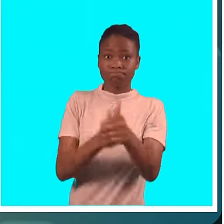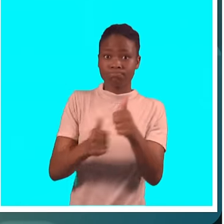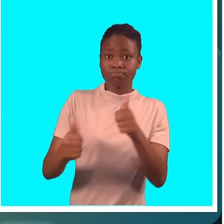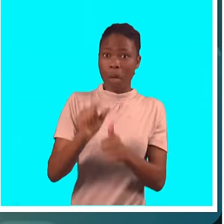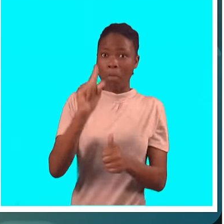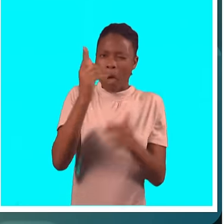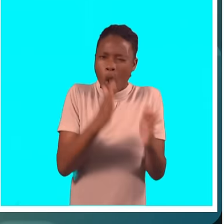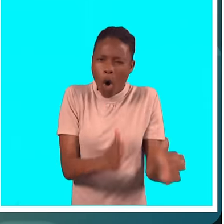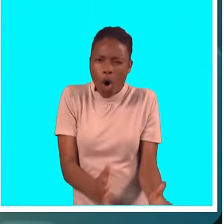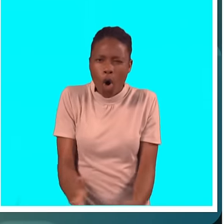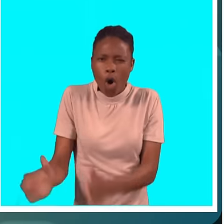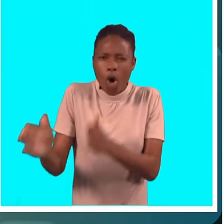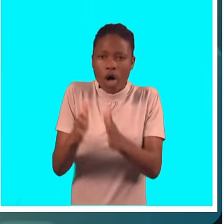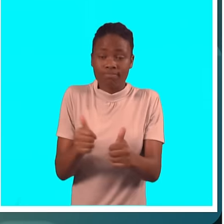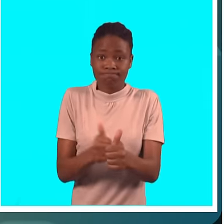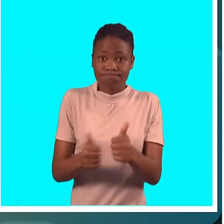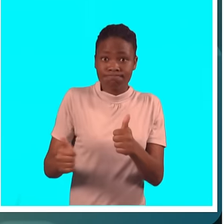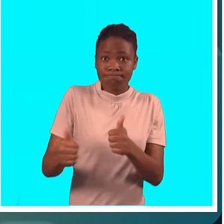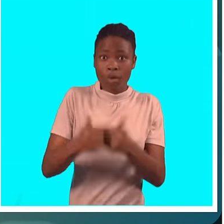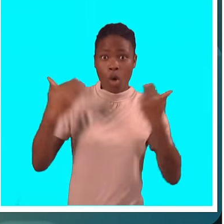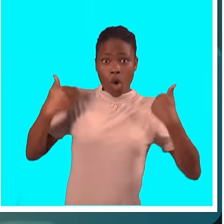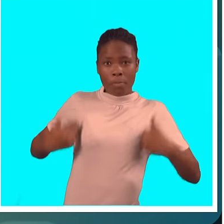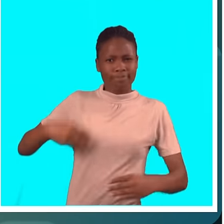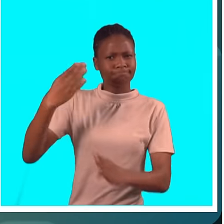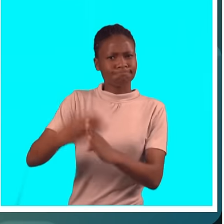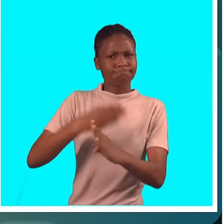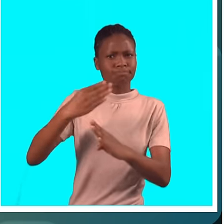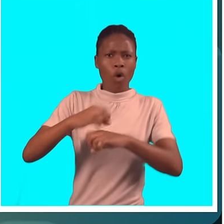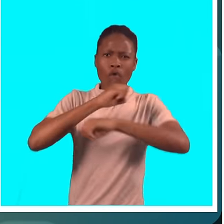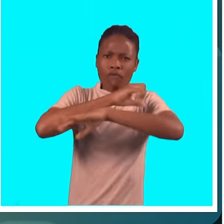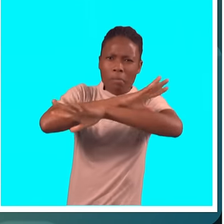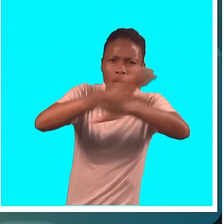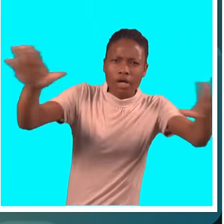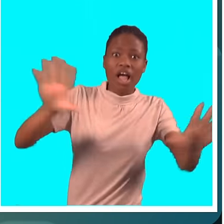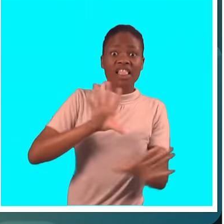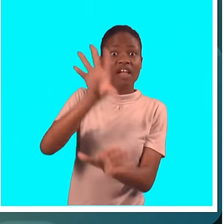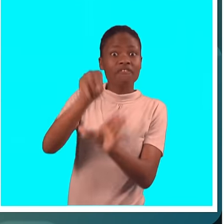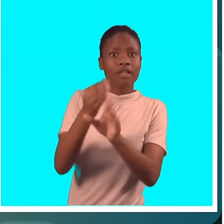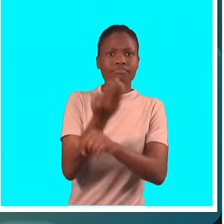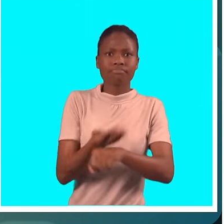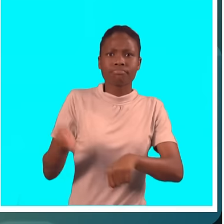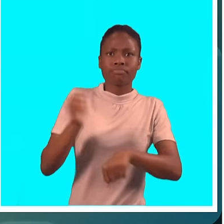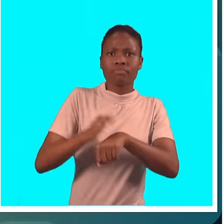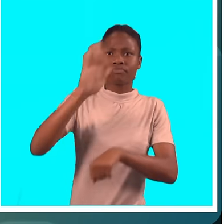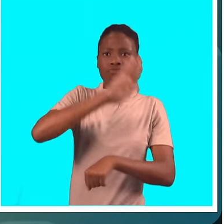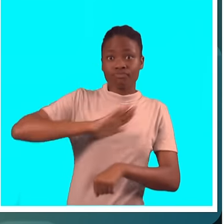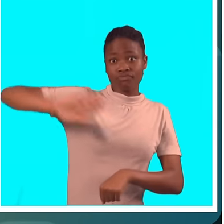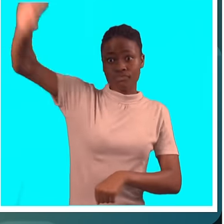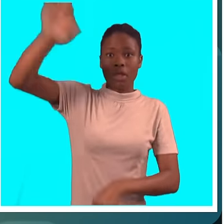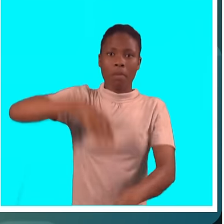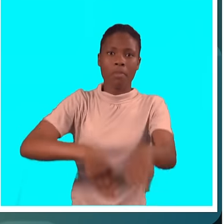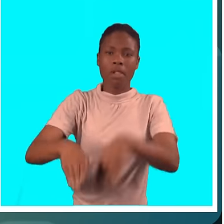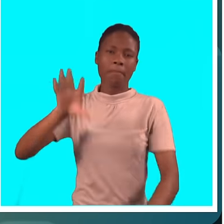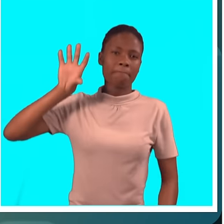passa por organizar primeiro a própria seleção nacional, não apenas em termos de treinamento, mas também de informação que